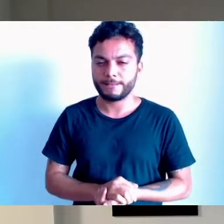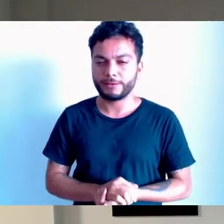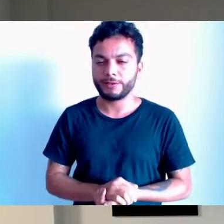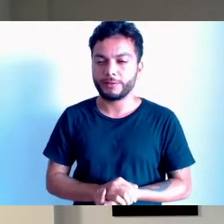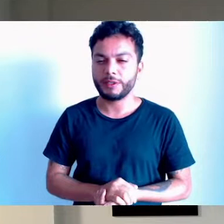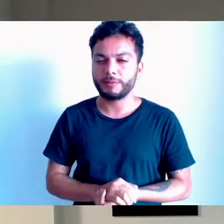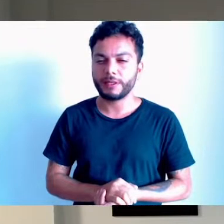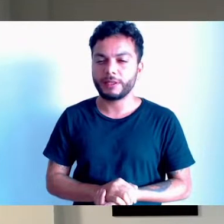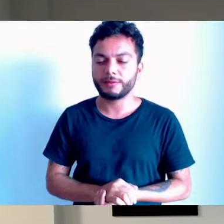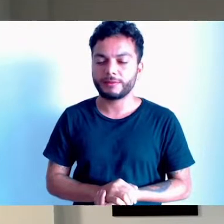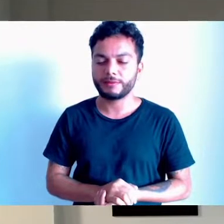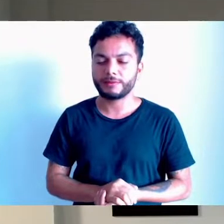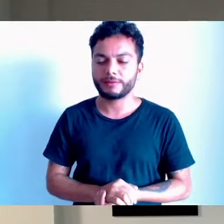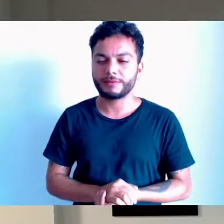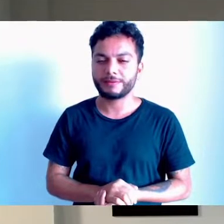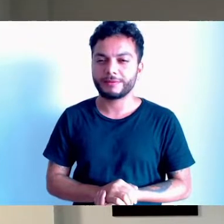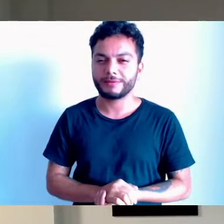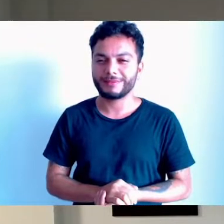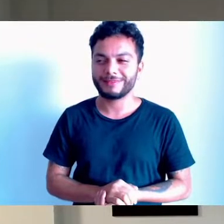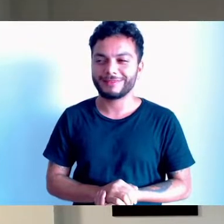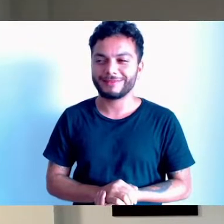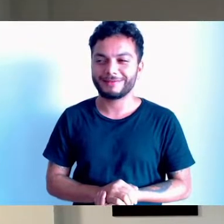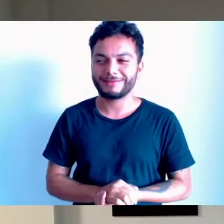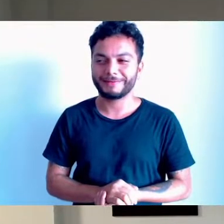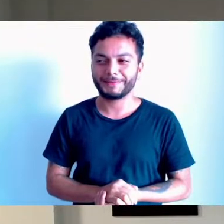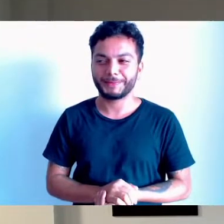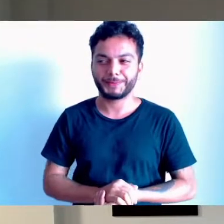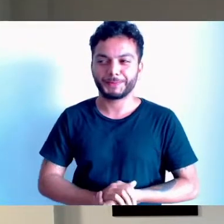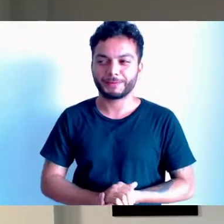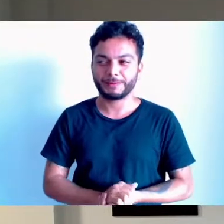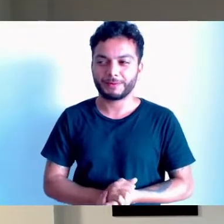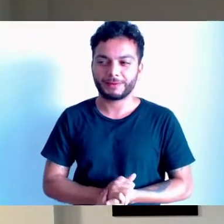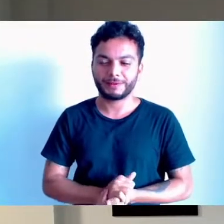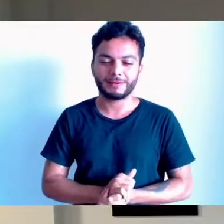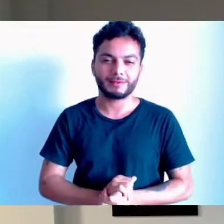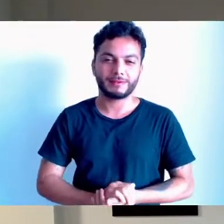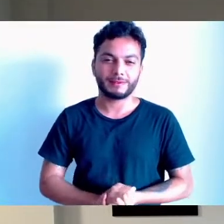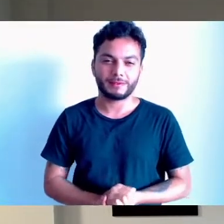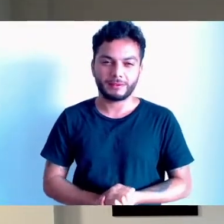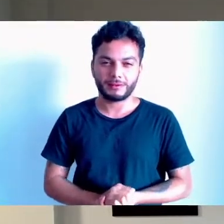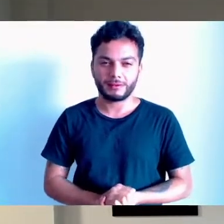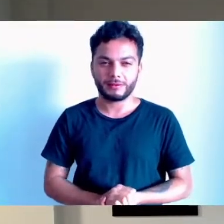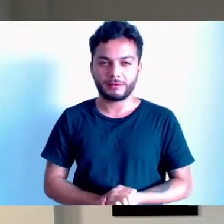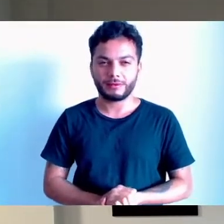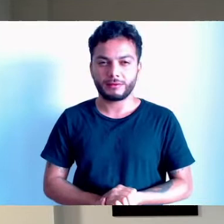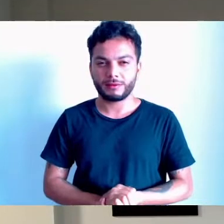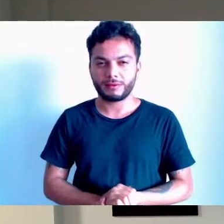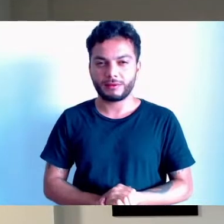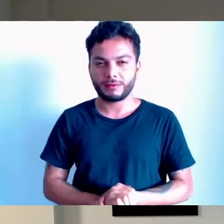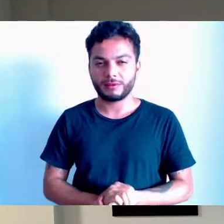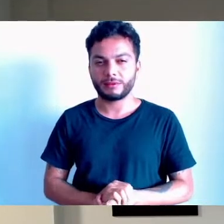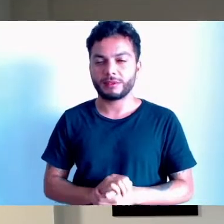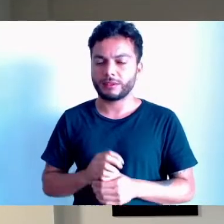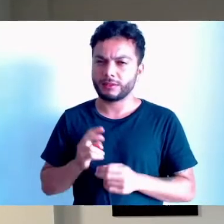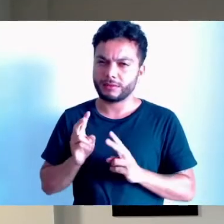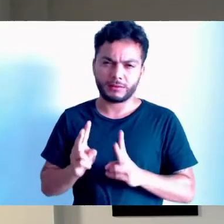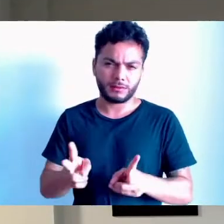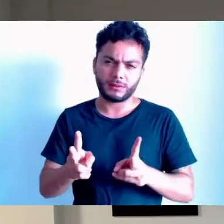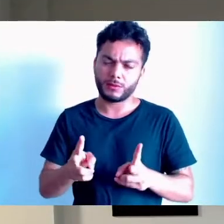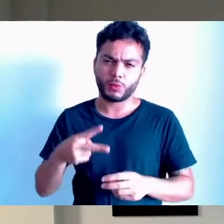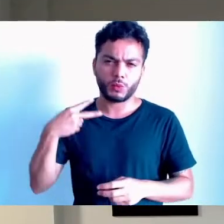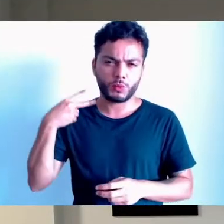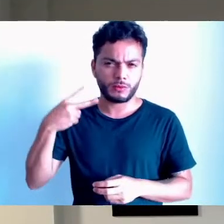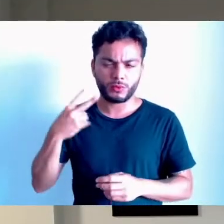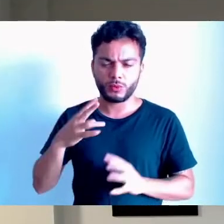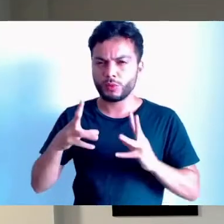Quando vai o parecer... Obrigado, vereadora Salete. Deu o tempo. A gente está seguindo assim com todos os vereadores. Não, mas já deu o